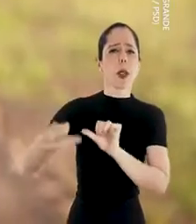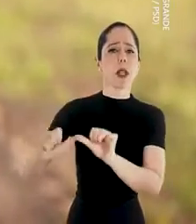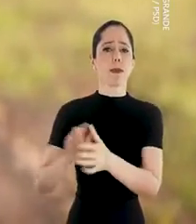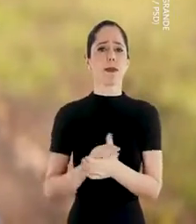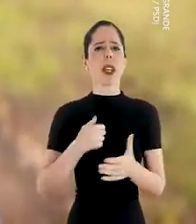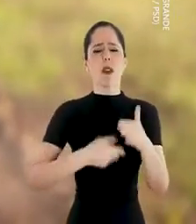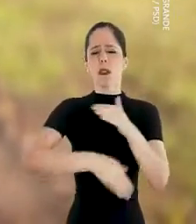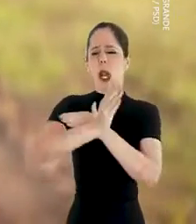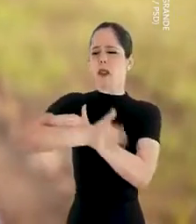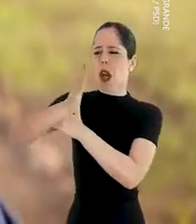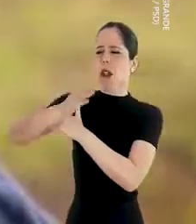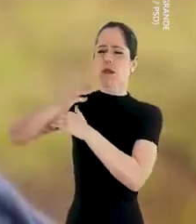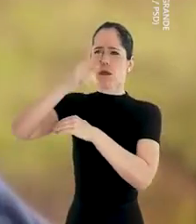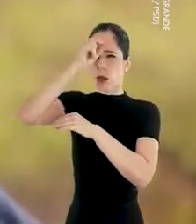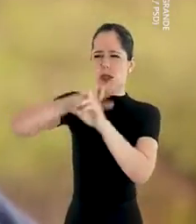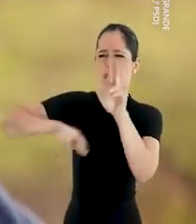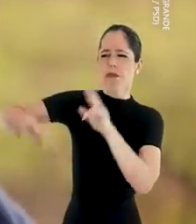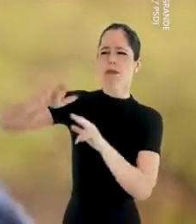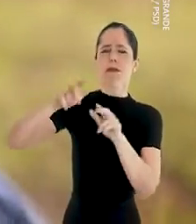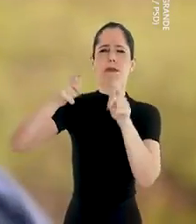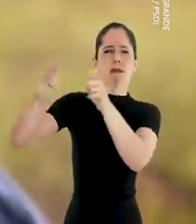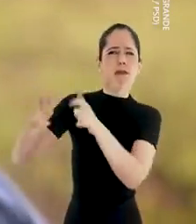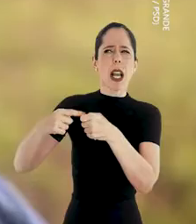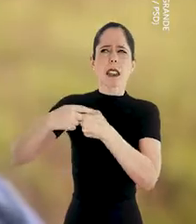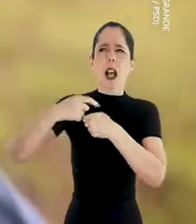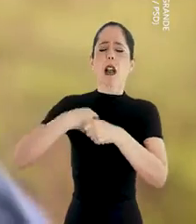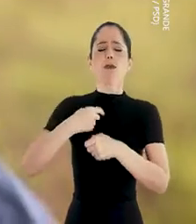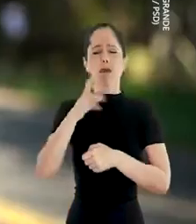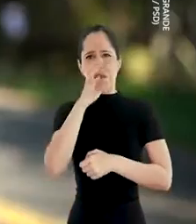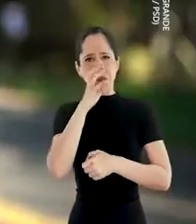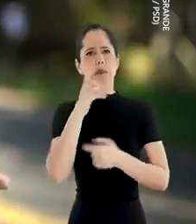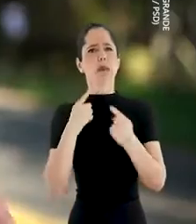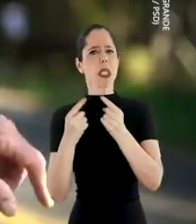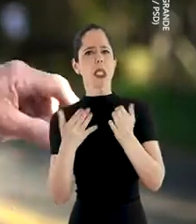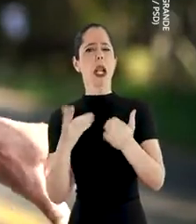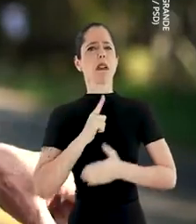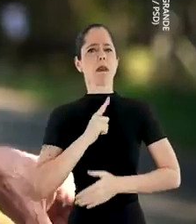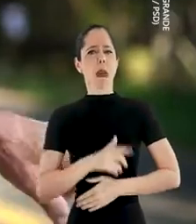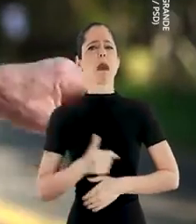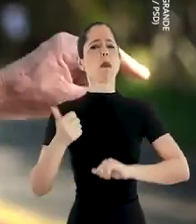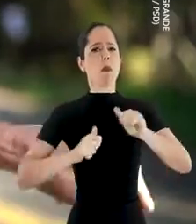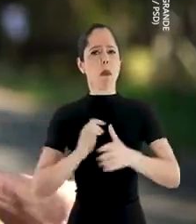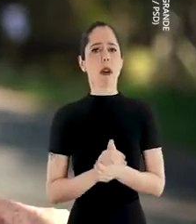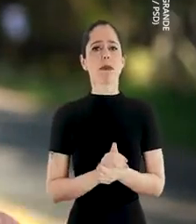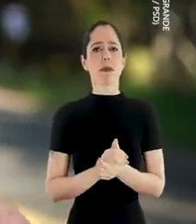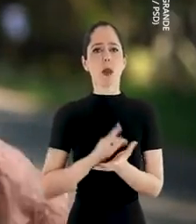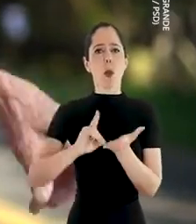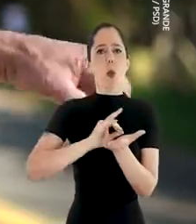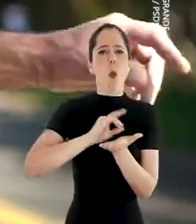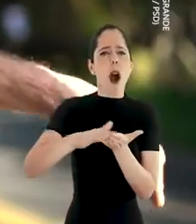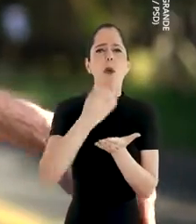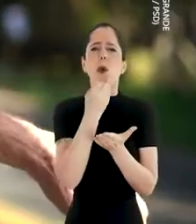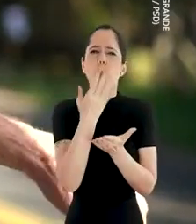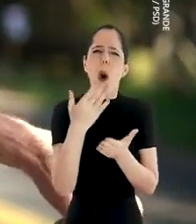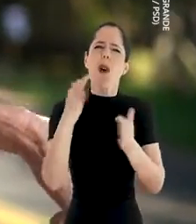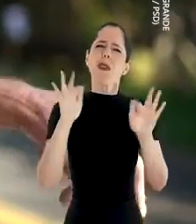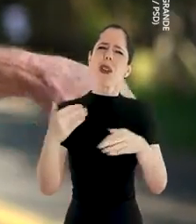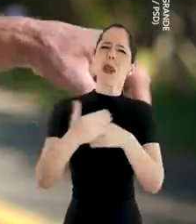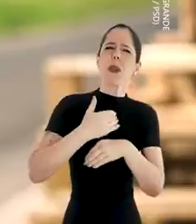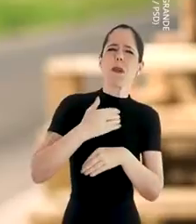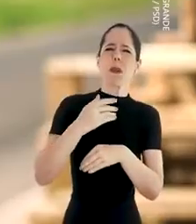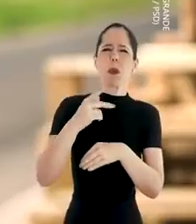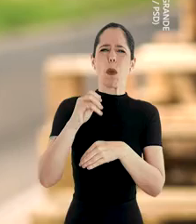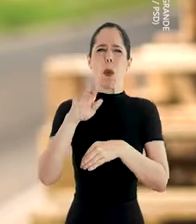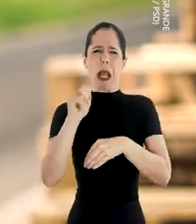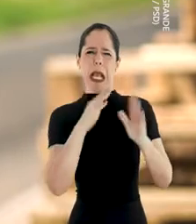viajo por aí nos municípios e estou impressionado com as estradas que ele deixou. Esse asfalto foi muito bom. Acabou com a poeira que entrava nas nossas